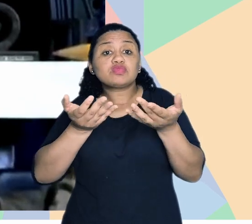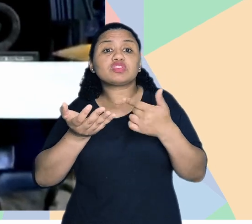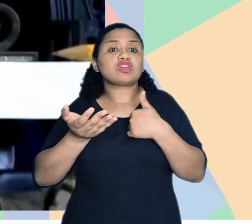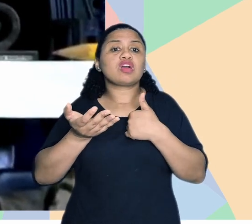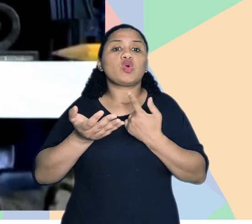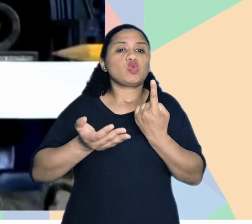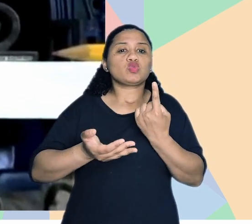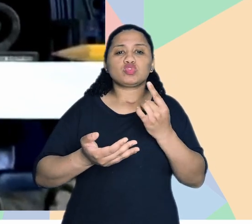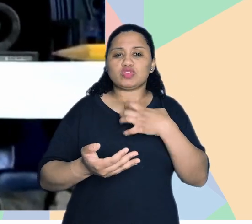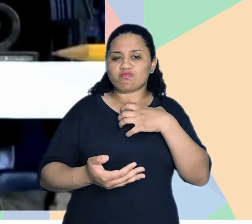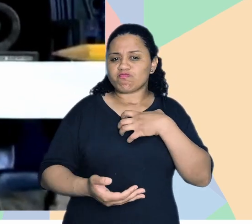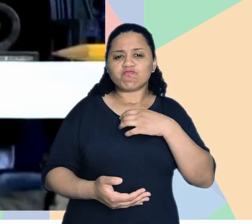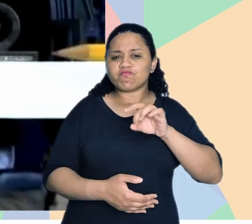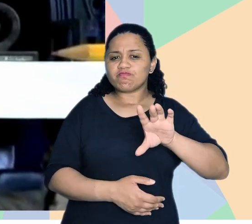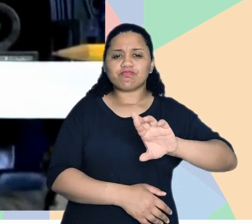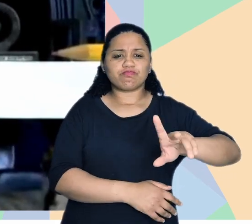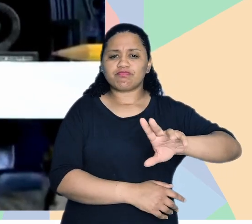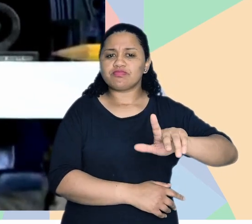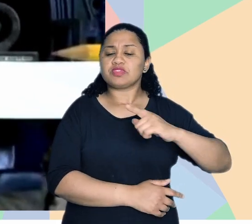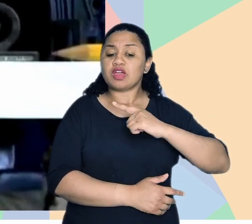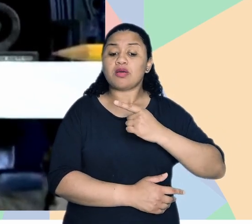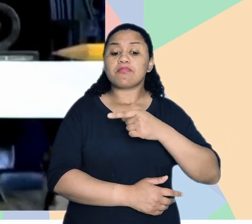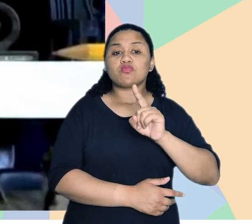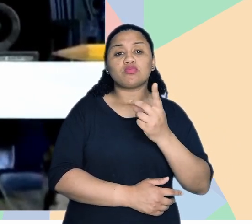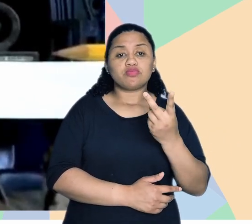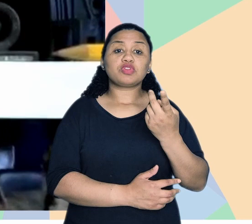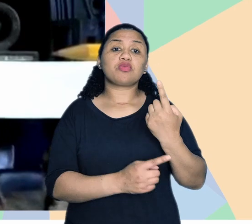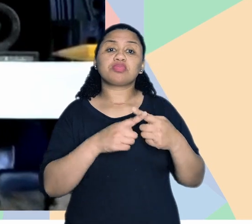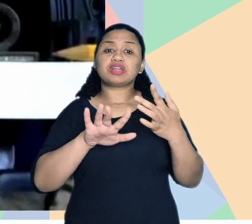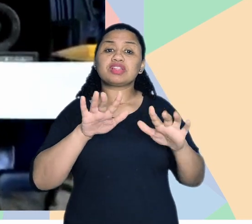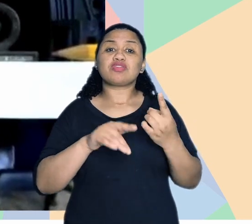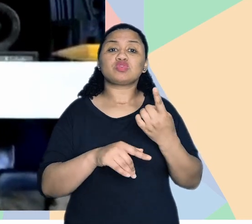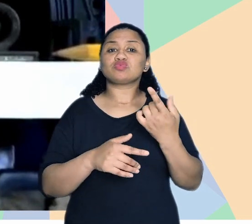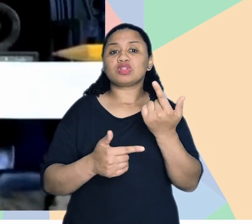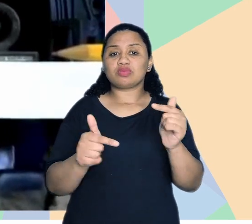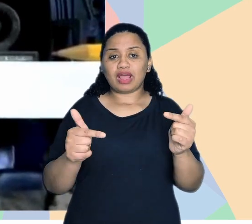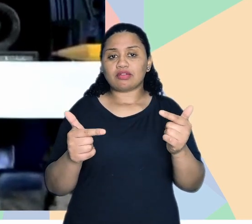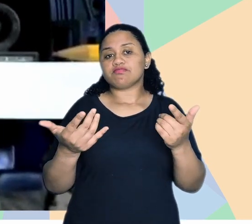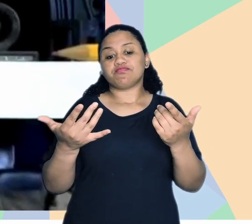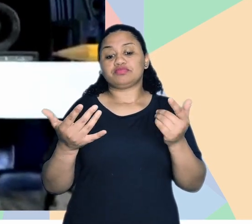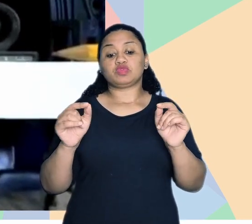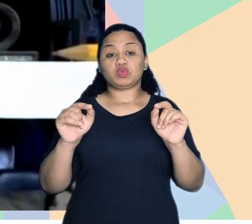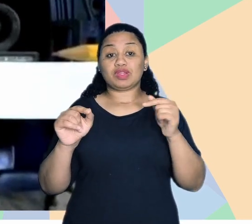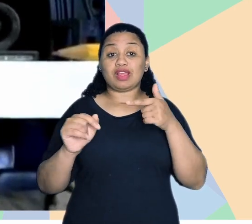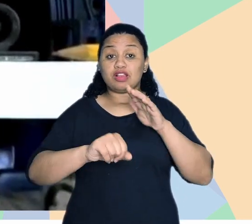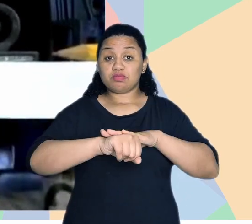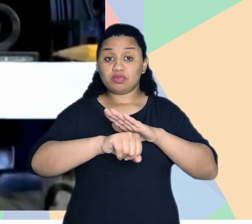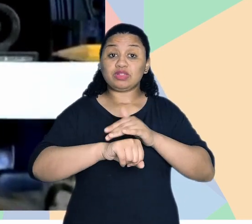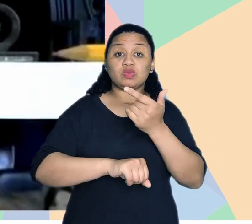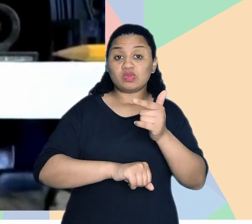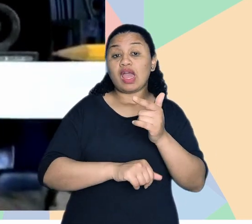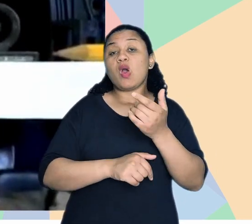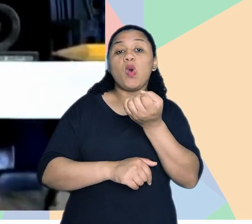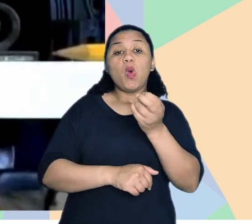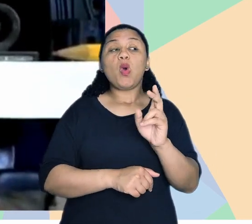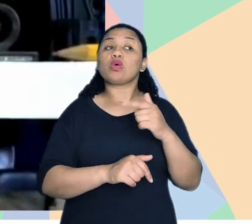por mais de um canal sensorial, né? Porque muitas vezes acontece de um deles não estar disponível, né? Às vezes não estar disponível no momento, ou